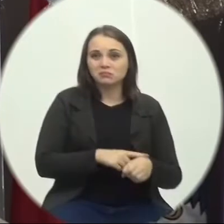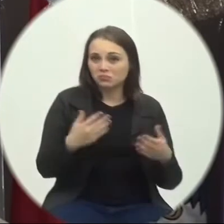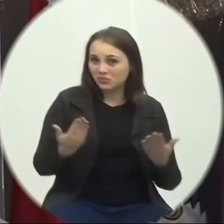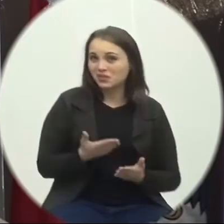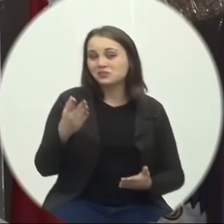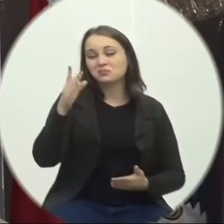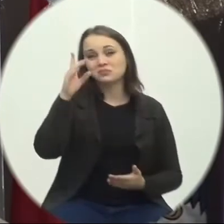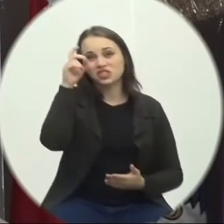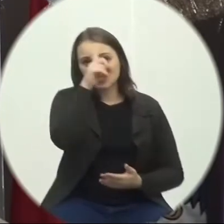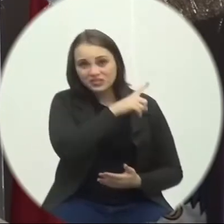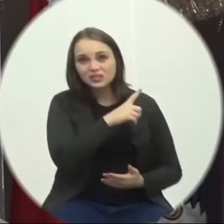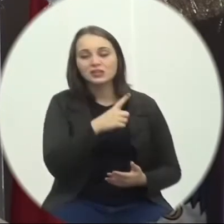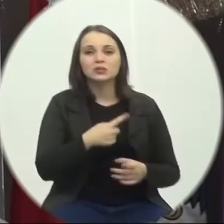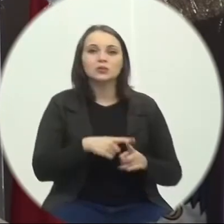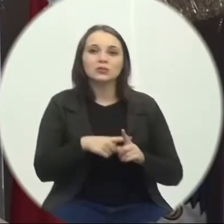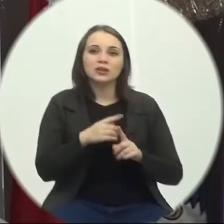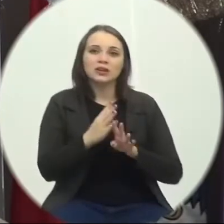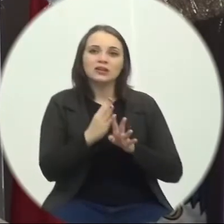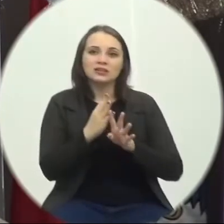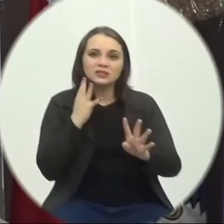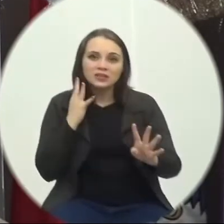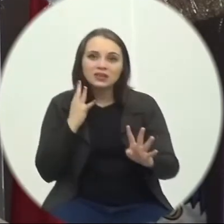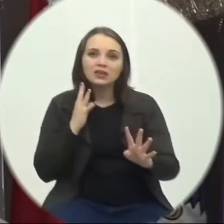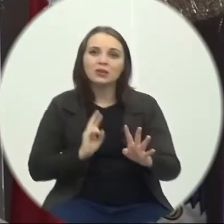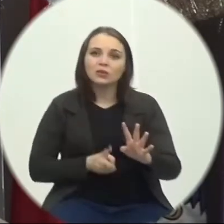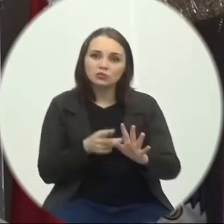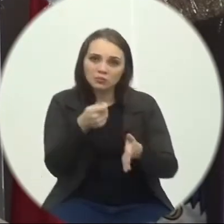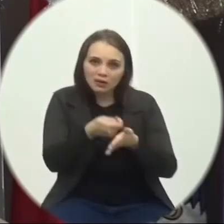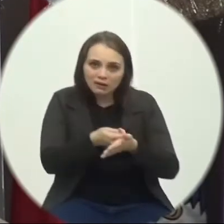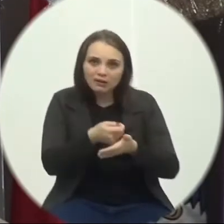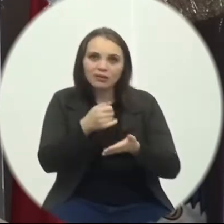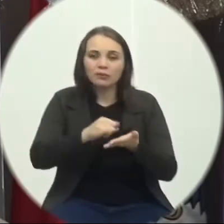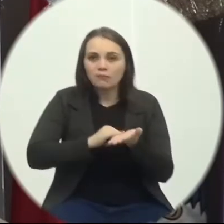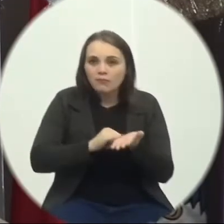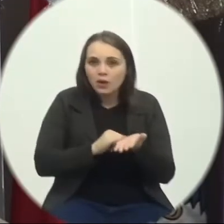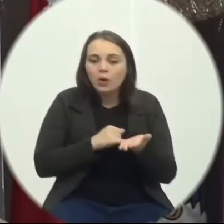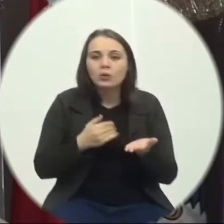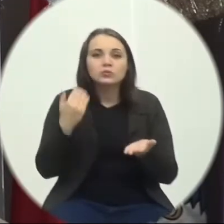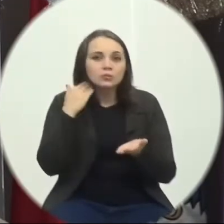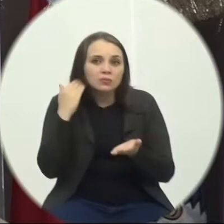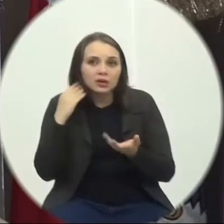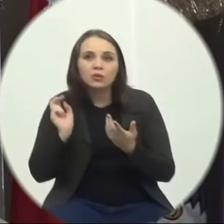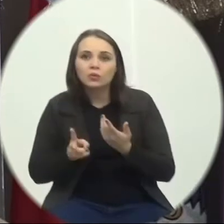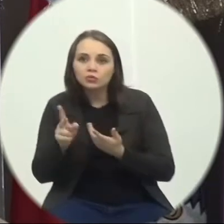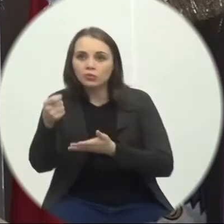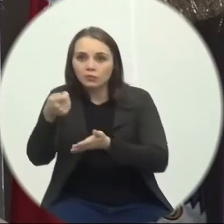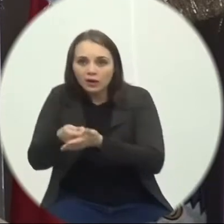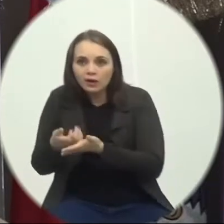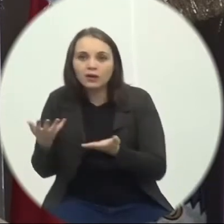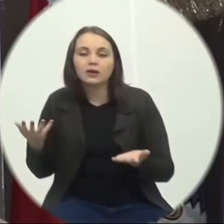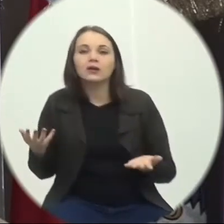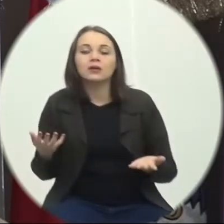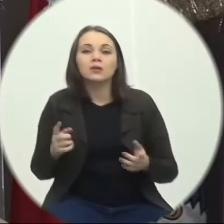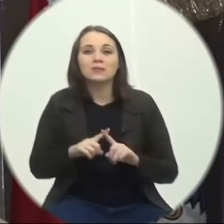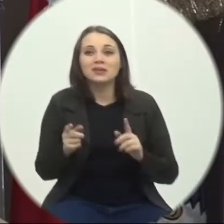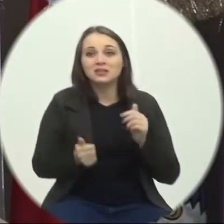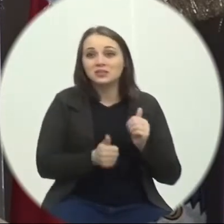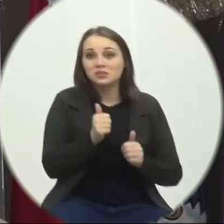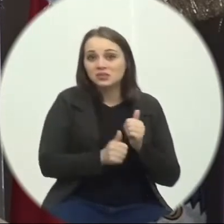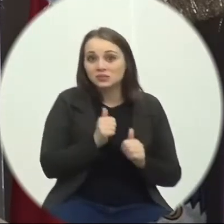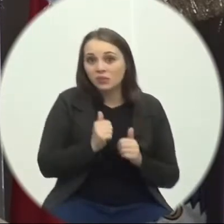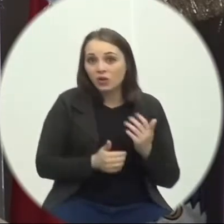Sendo que As filas Nas lotéricas Continuam As filas Nos bancos Continuam Mas o esporte